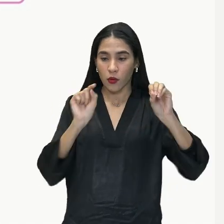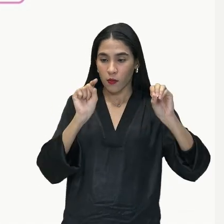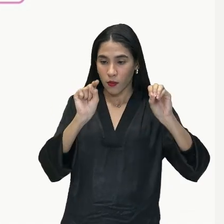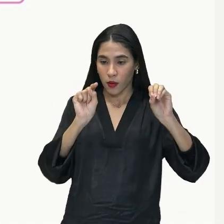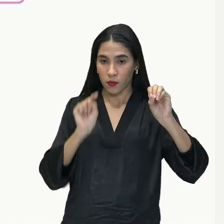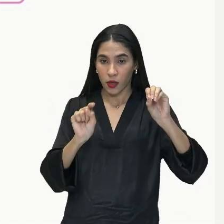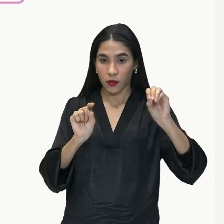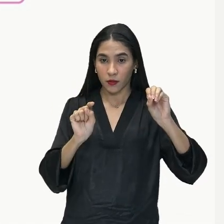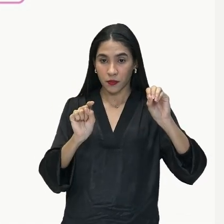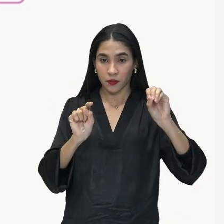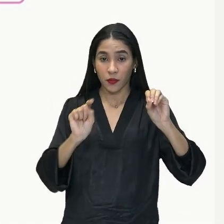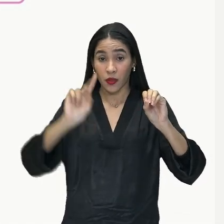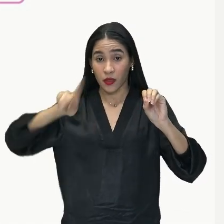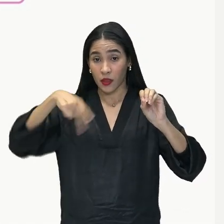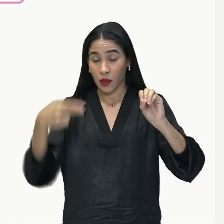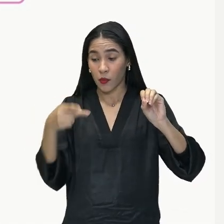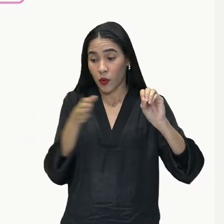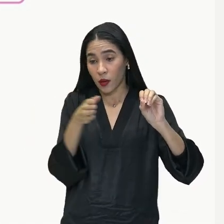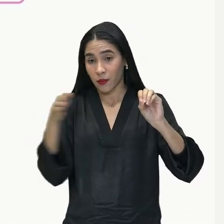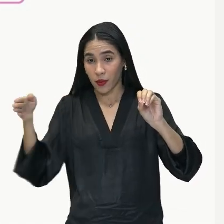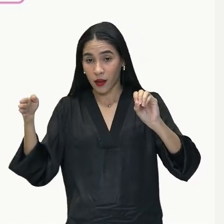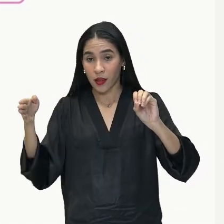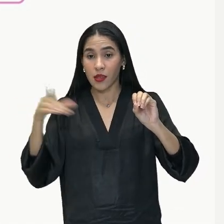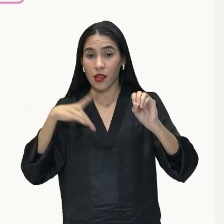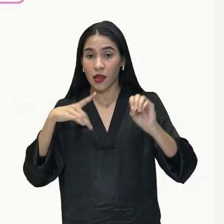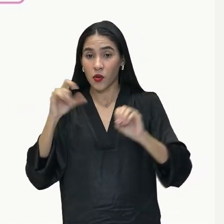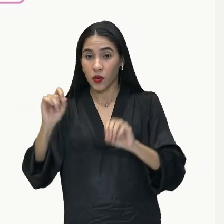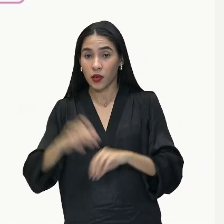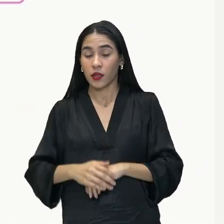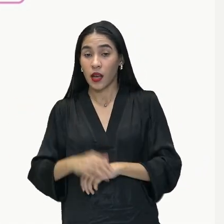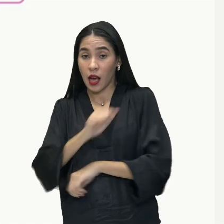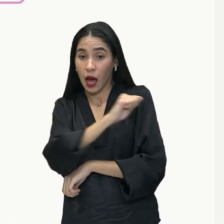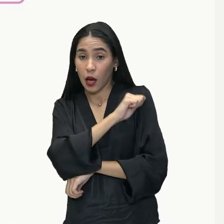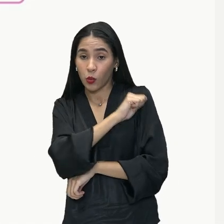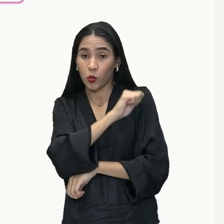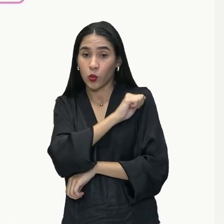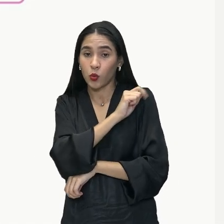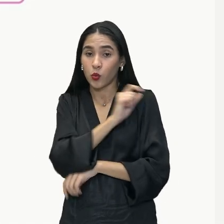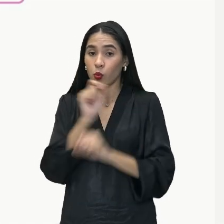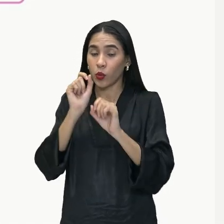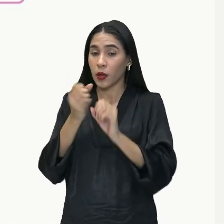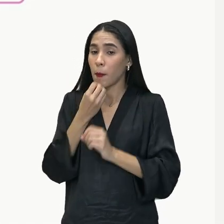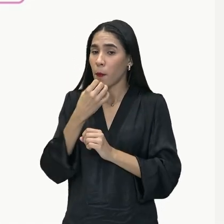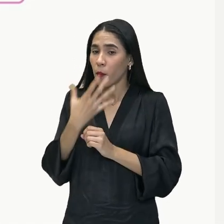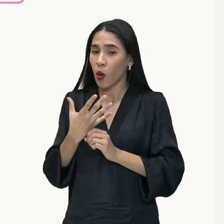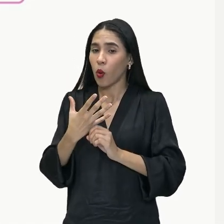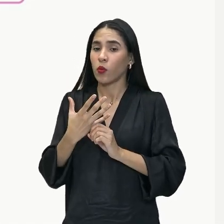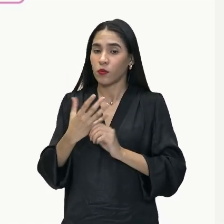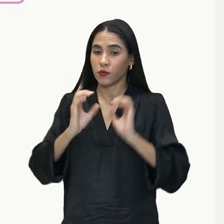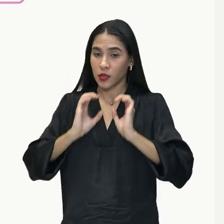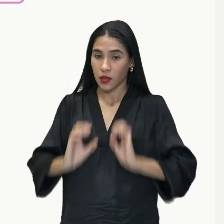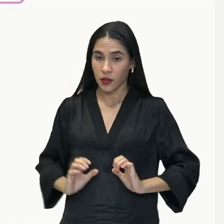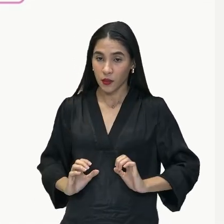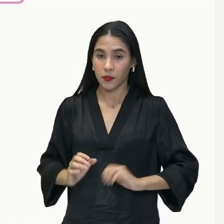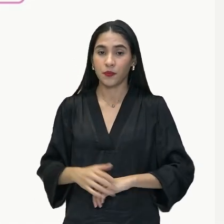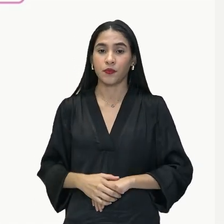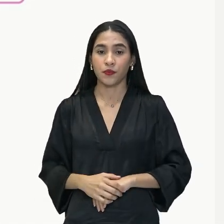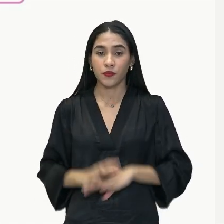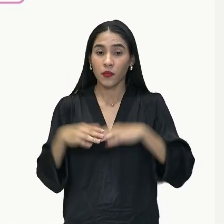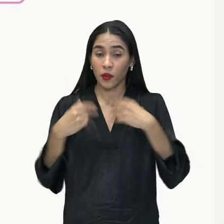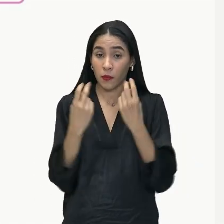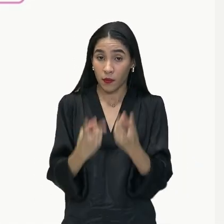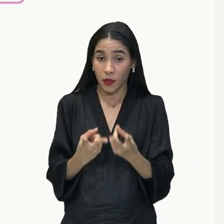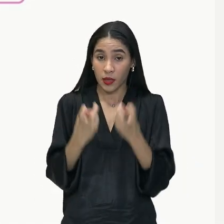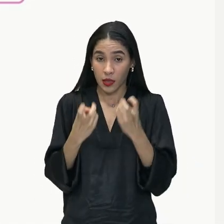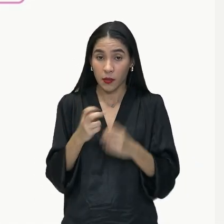ok? Logo após os dois pontos, pessoal, nós temos que nossos alunos sejam bons cidadãos. Observem que esse